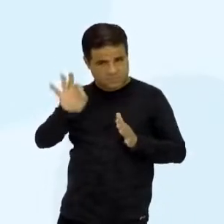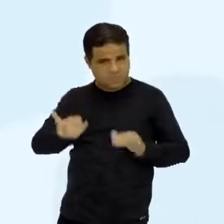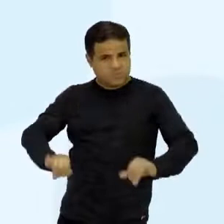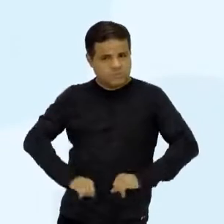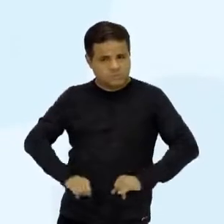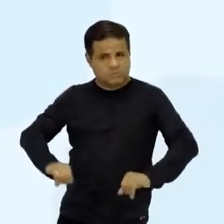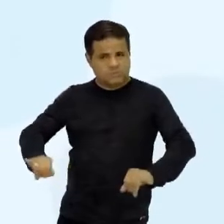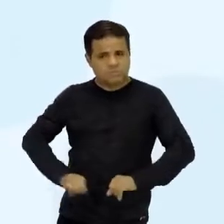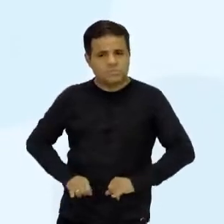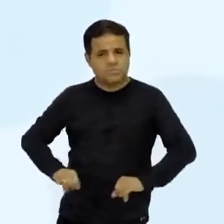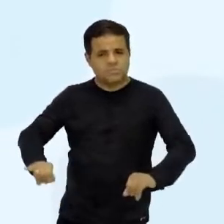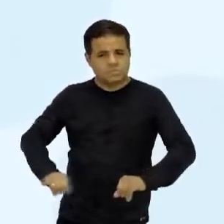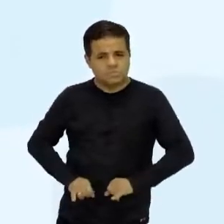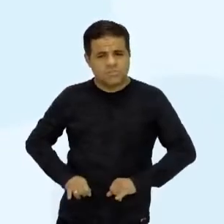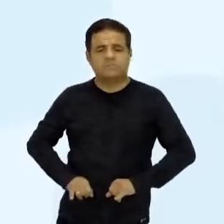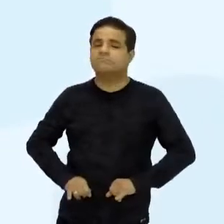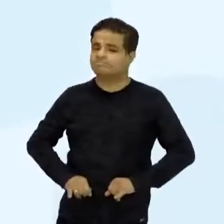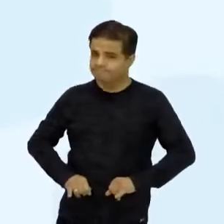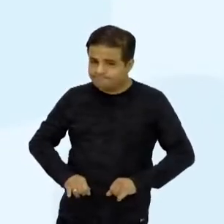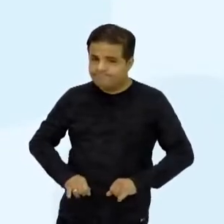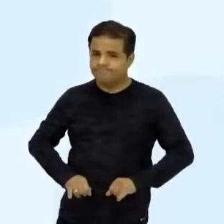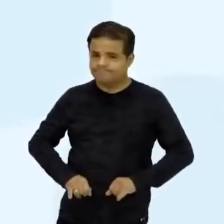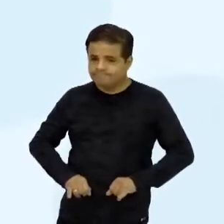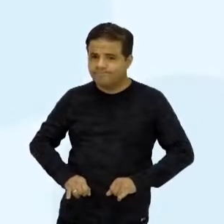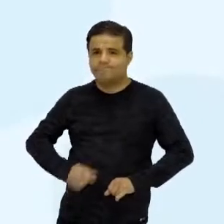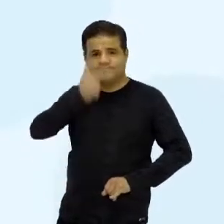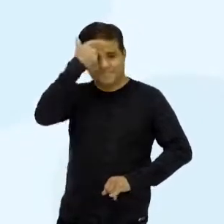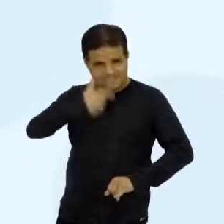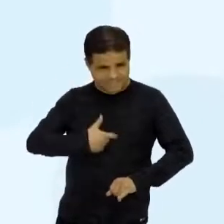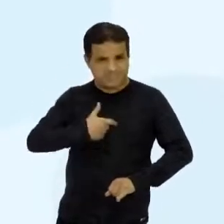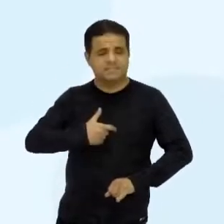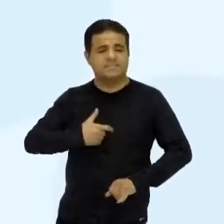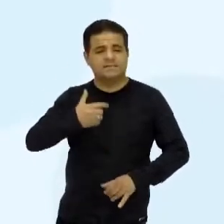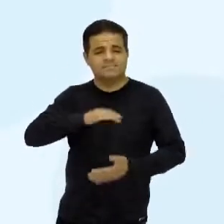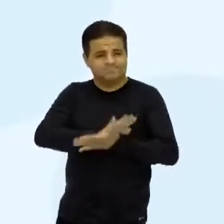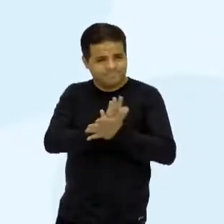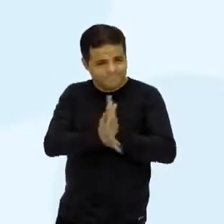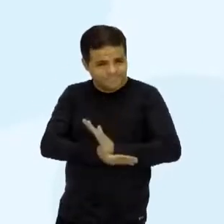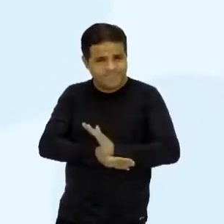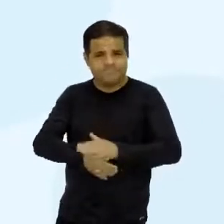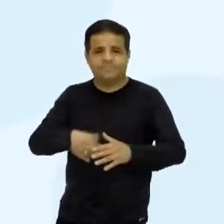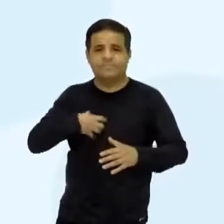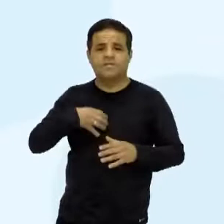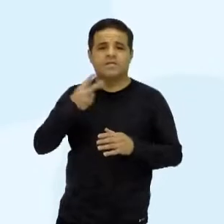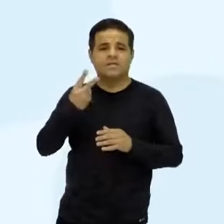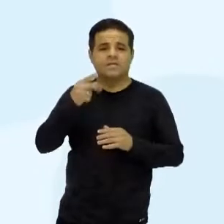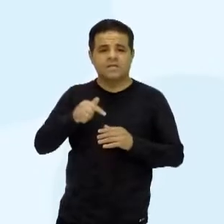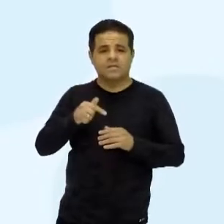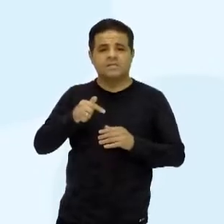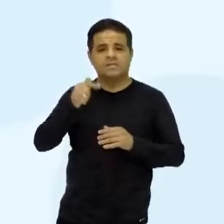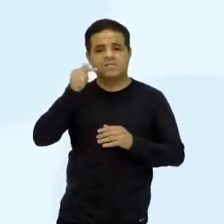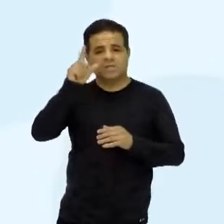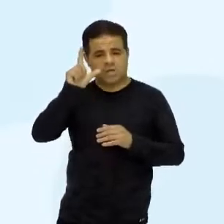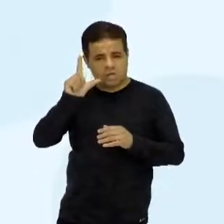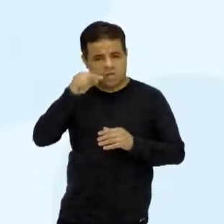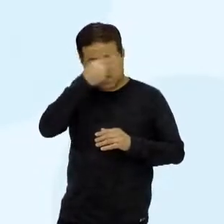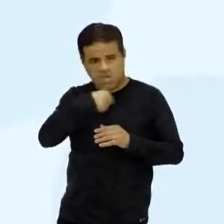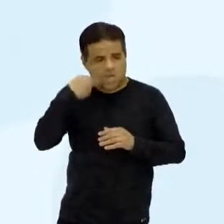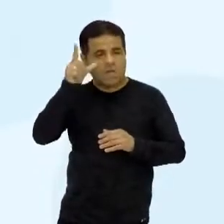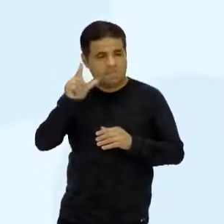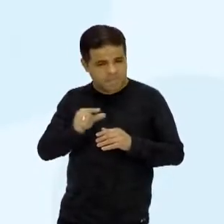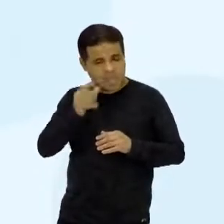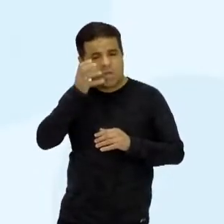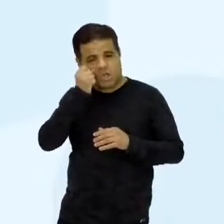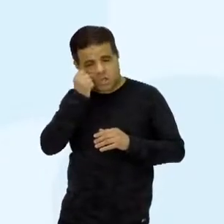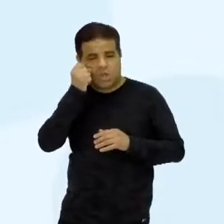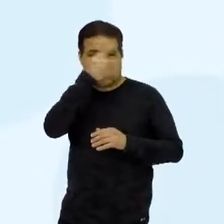por baixa autoestima, insatisfação com a sua aparência, olha o que eu falei, e por dormir 7 horas a menos por noite, porque fica lá colada no